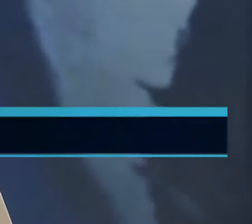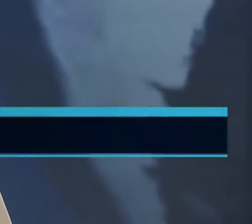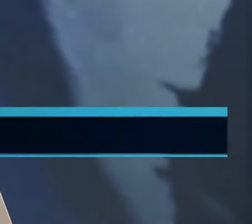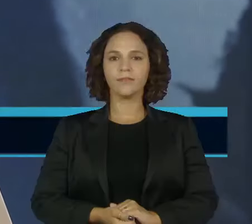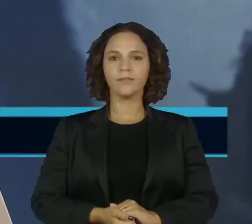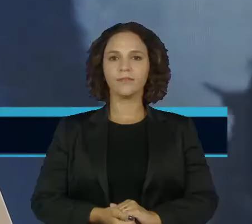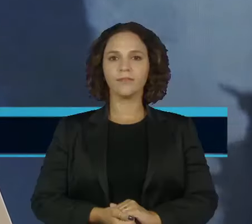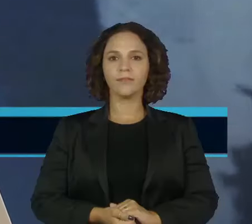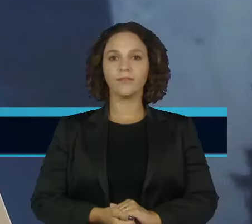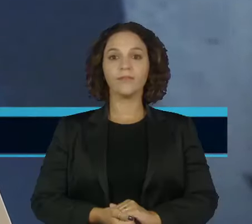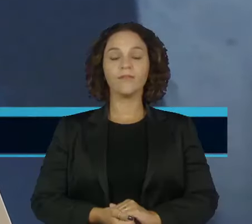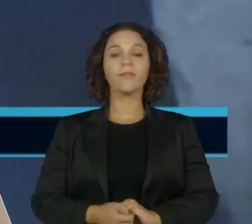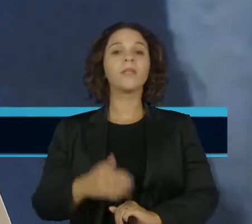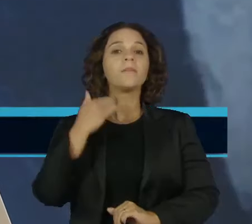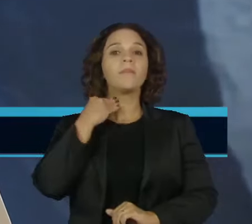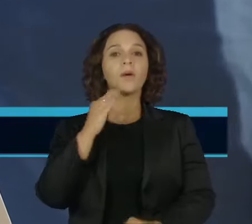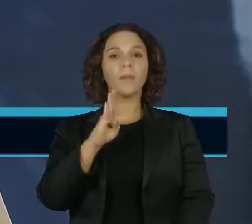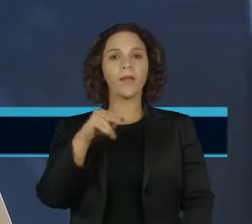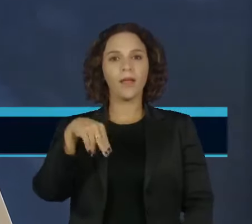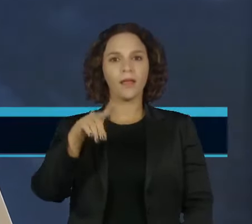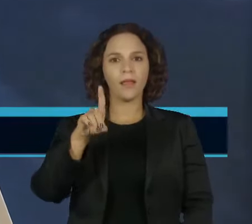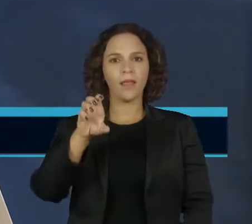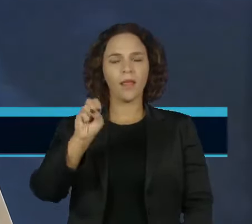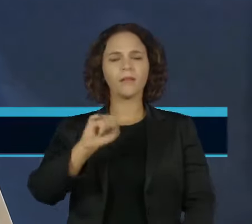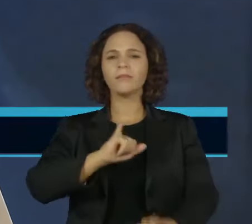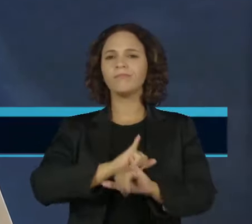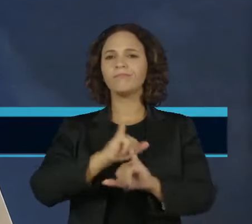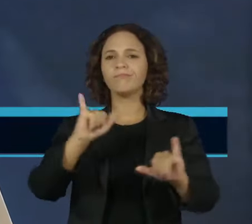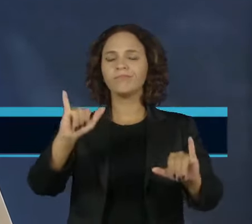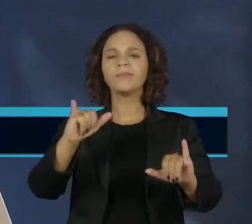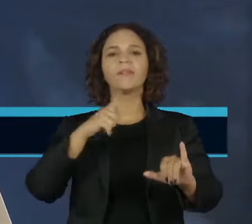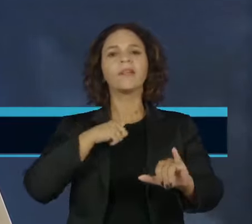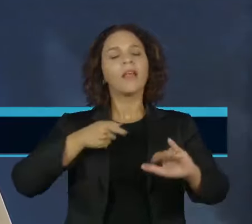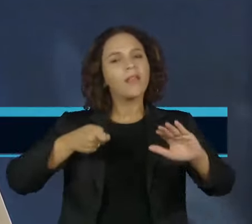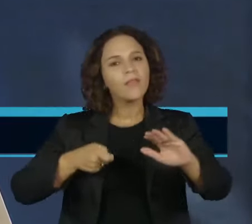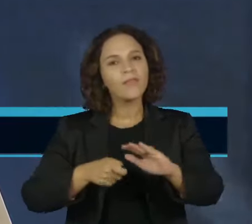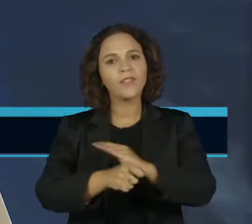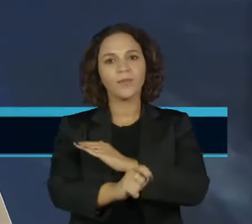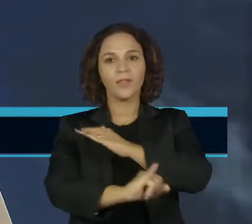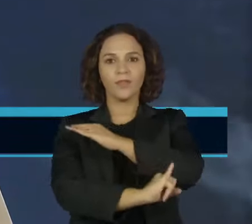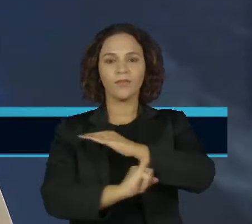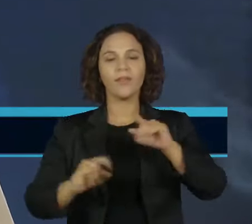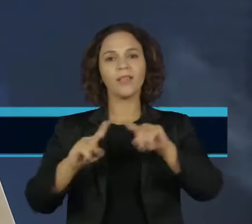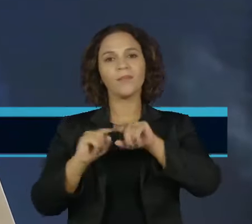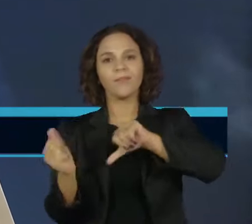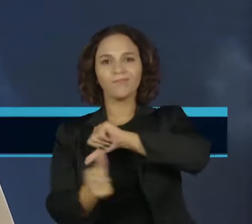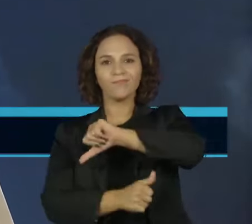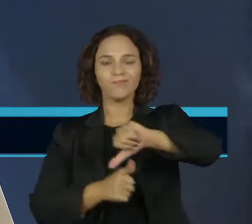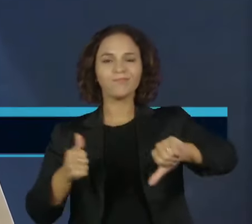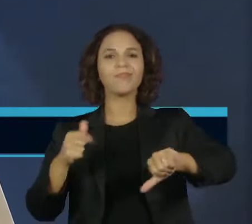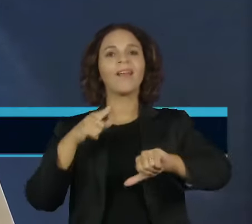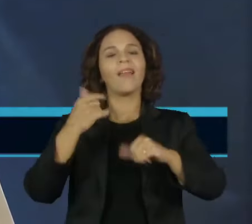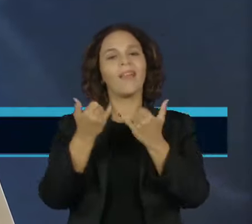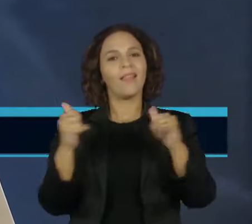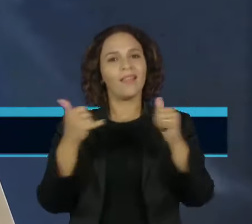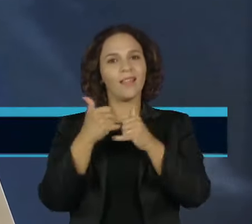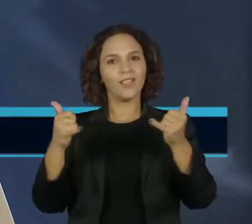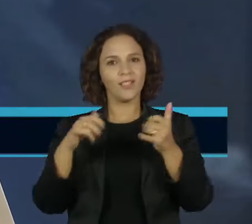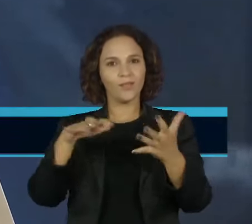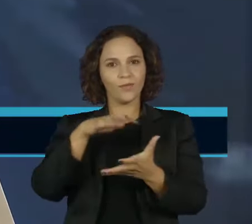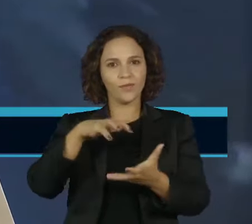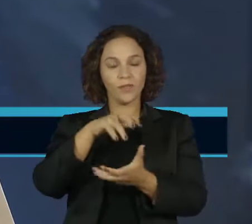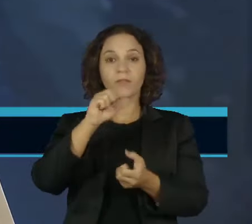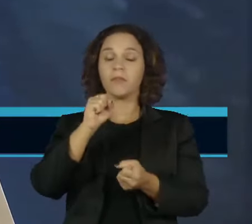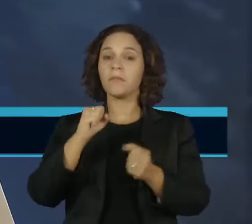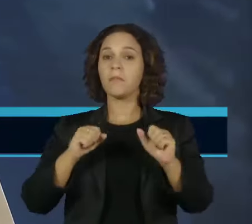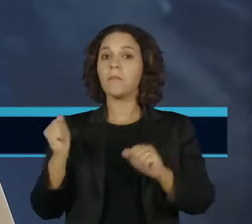A BNDES diz que investimentos em infraestrutura e transição energética neste ano devem superar os do ano passado, mas especialistas desses